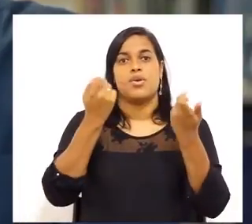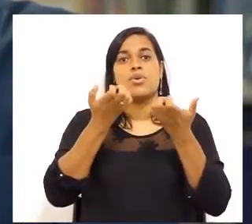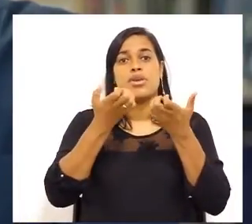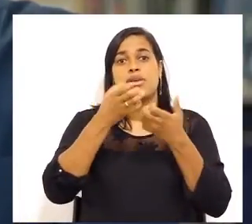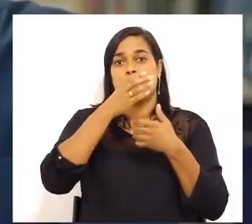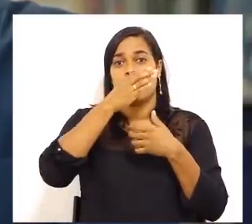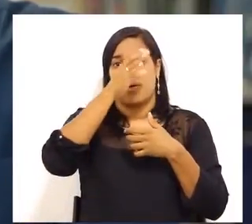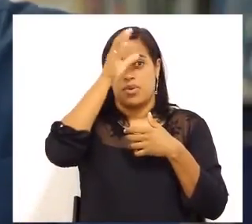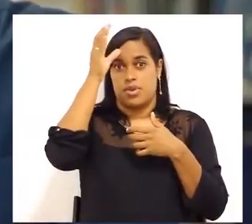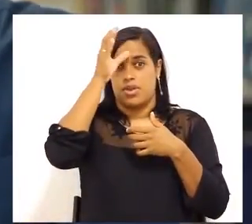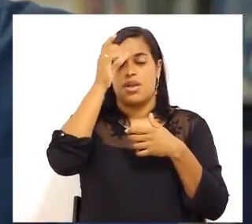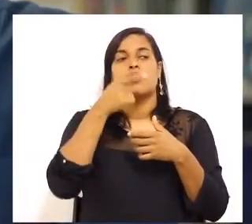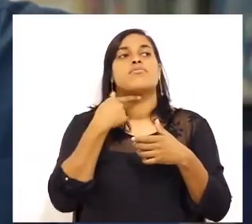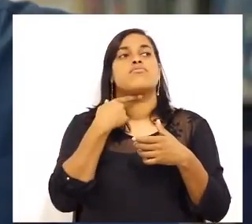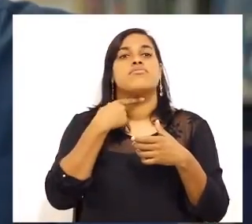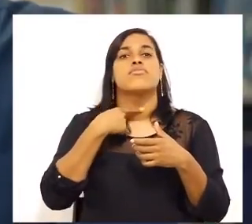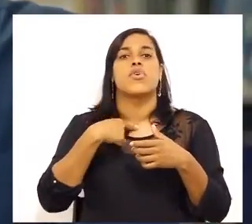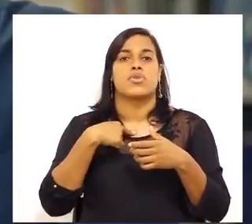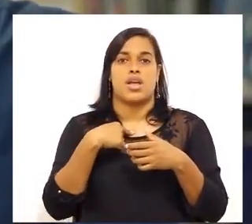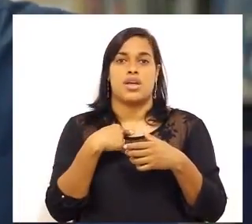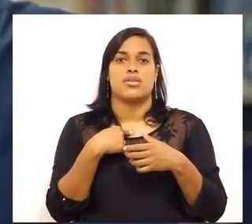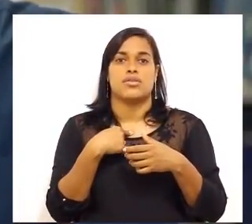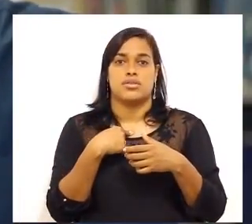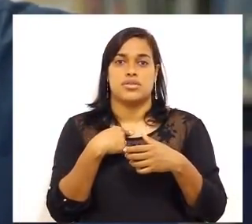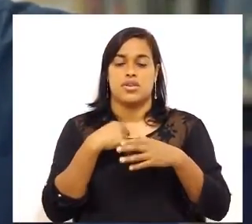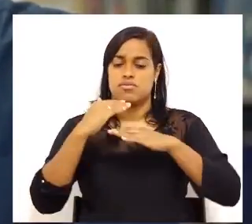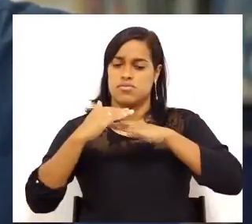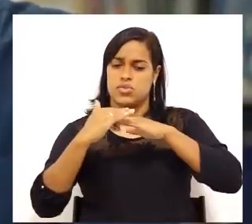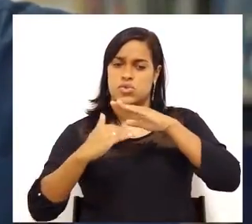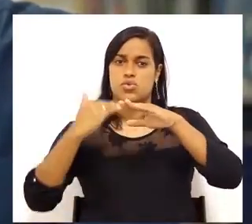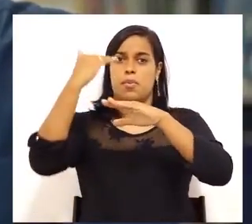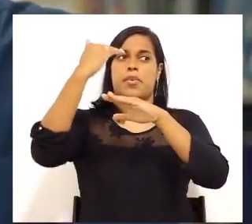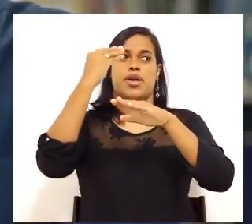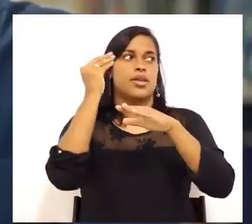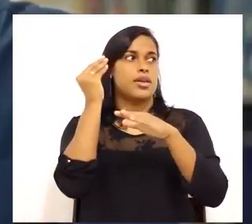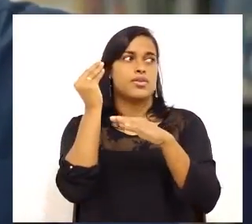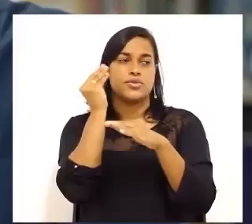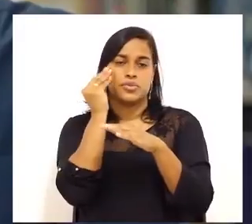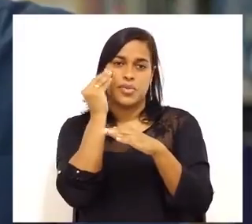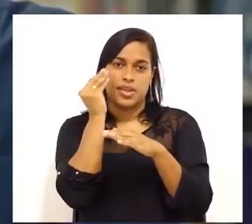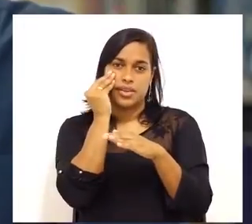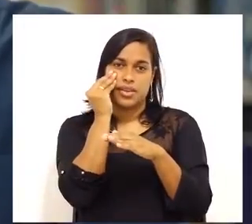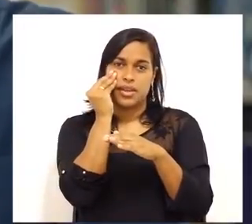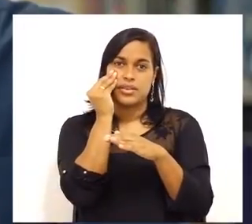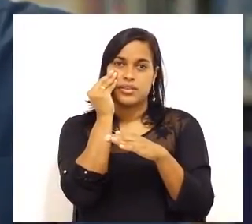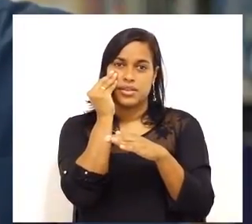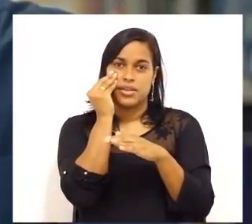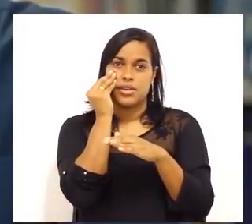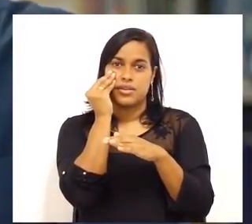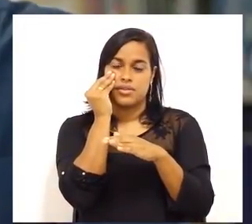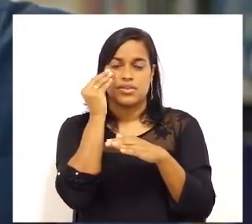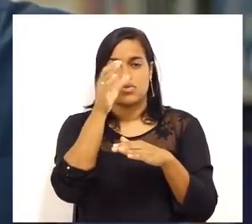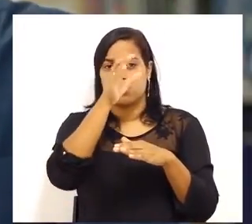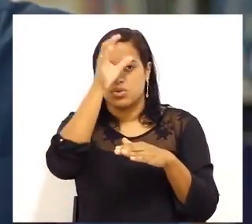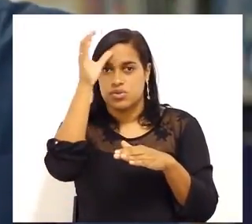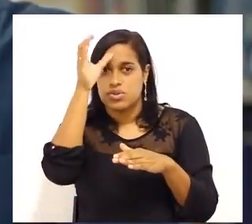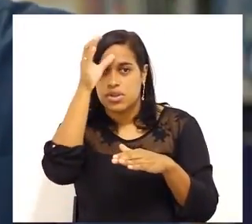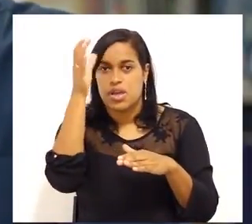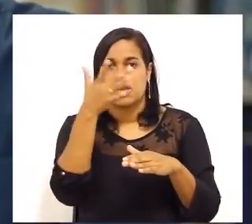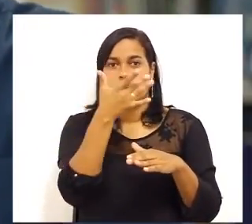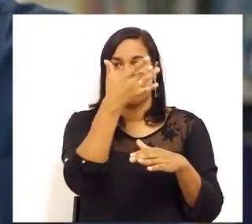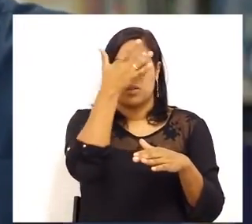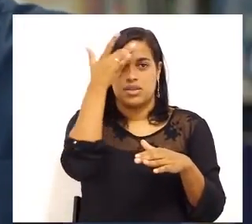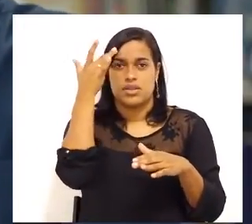Eles são focados em realmente superar as expectativas de todos os seus clientes, de todas as pessoas